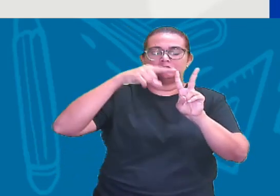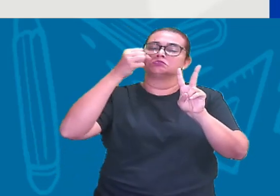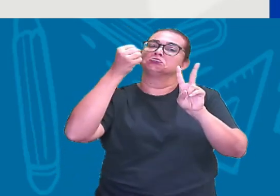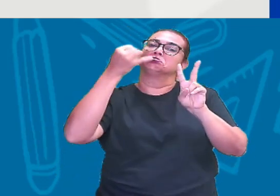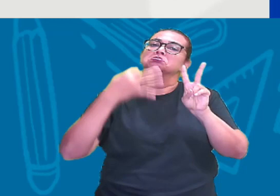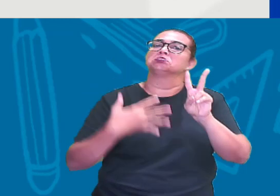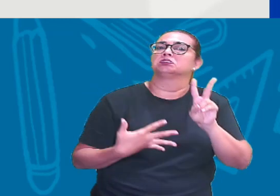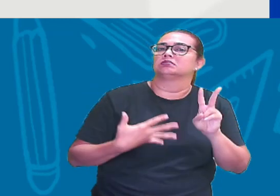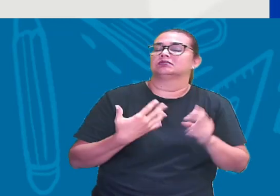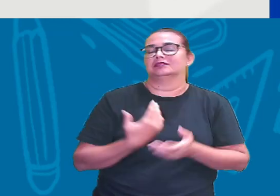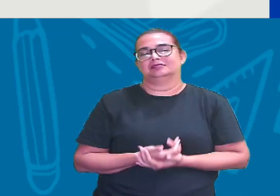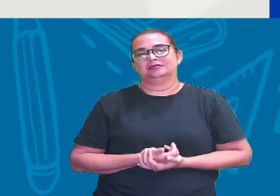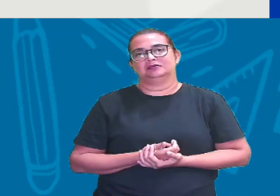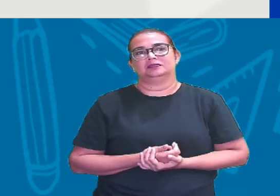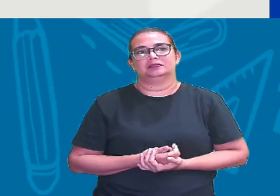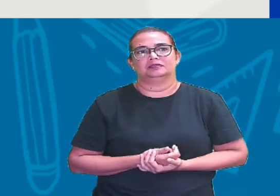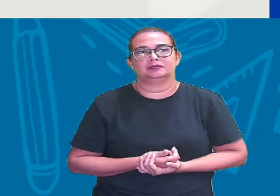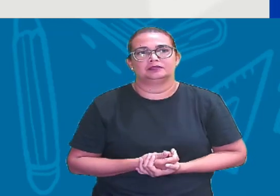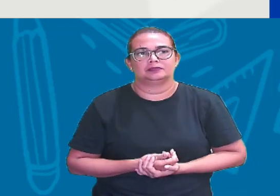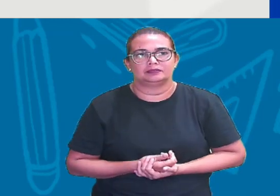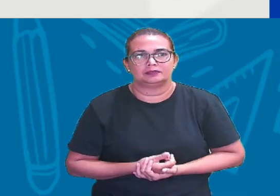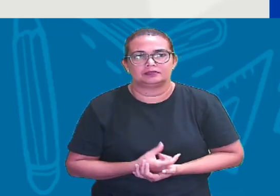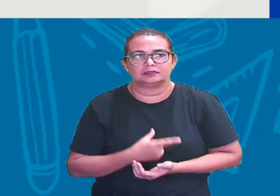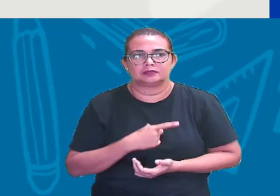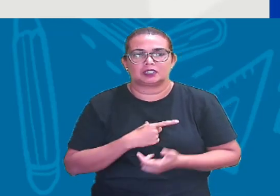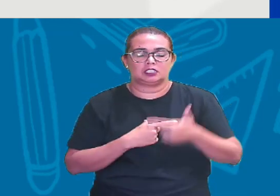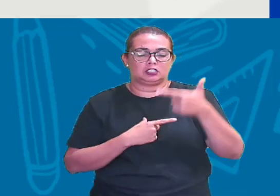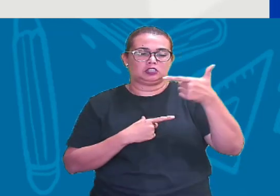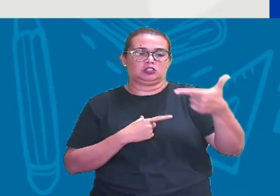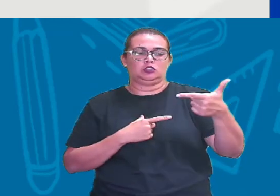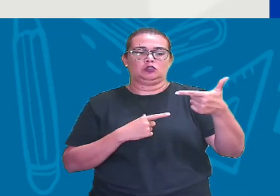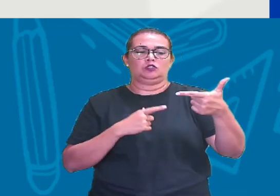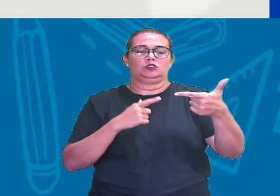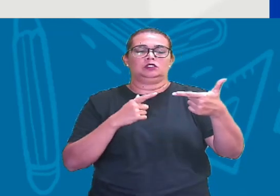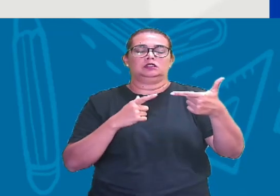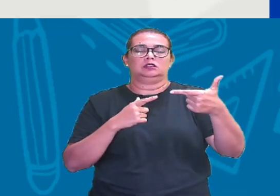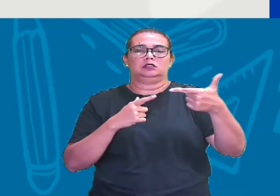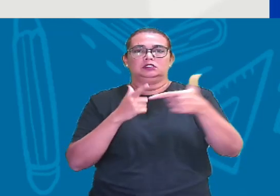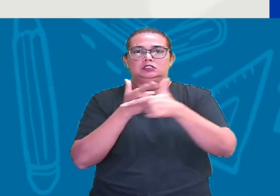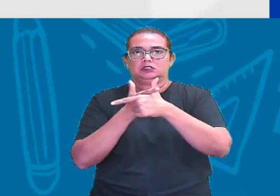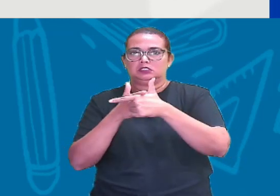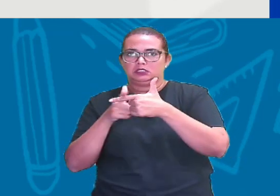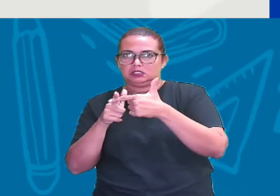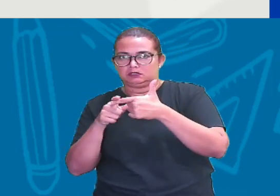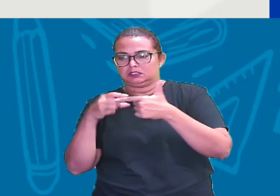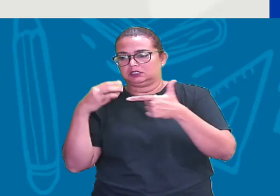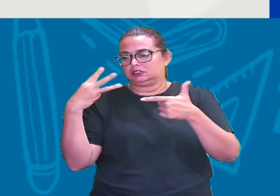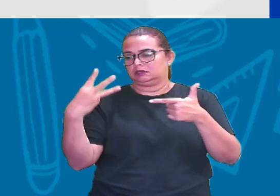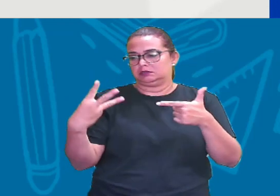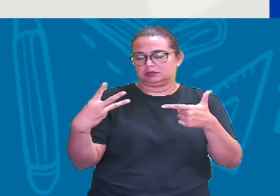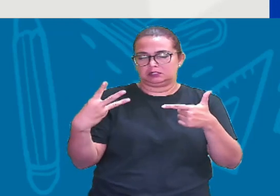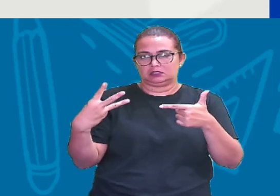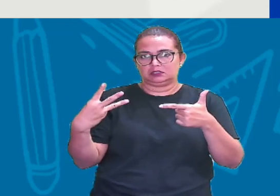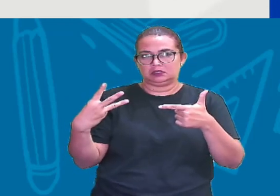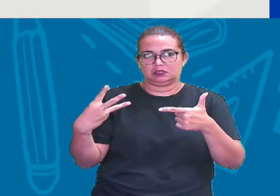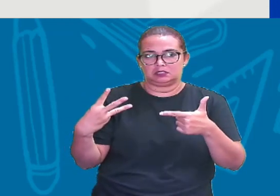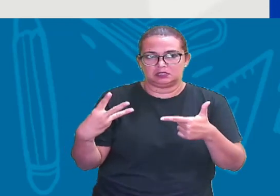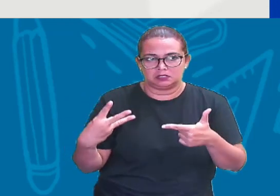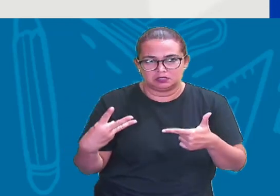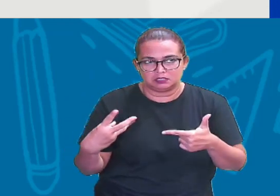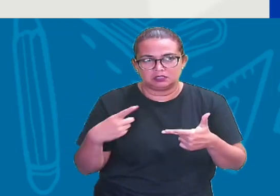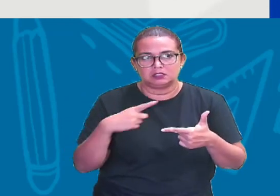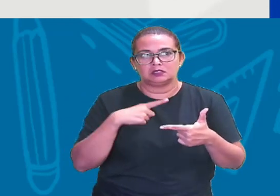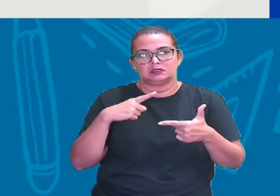Olha aqui Então 2 dividido Para 3 Uma divisão Ainda estamos